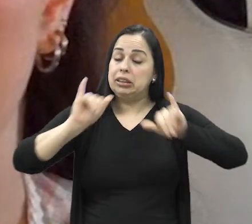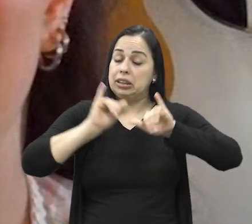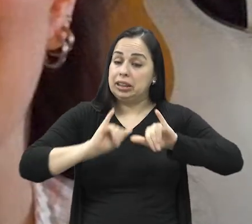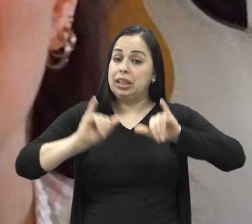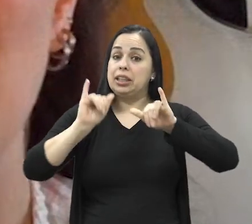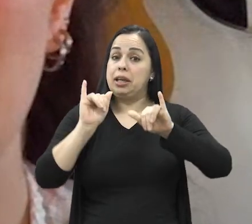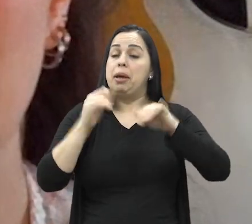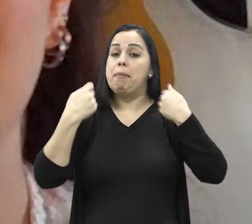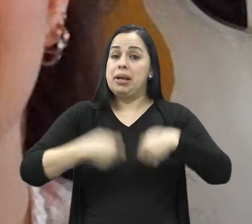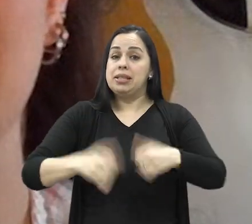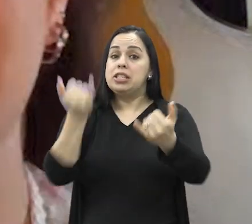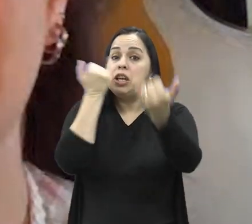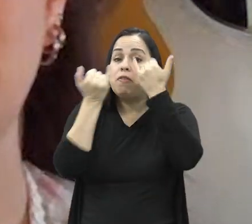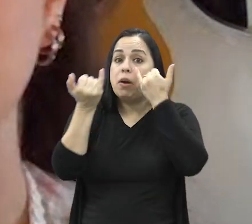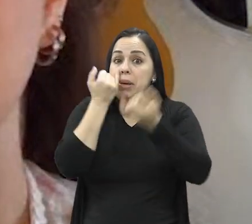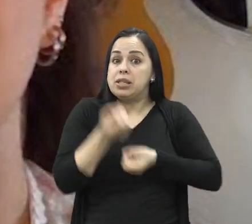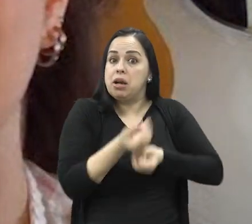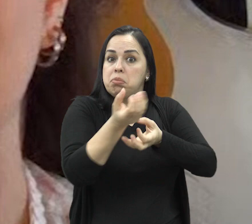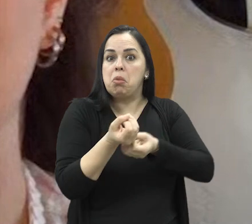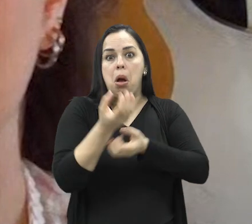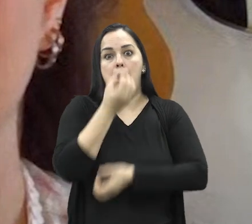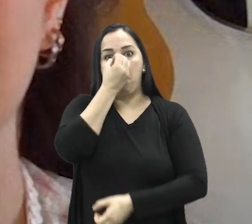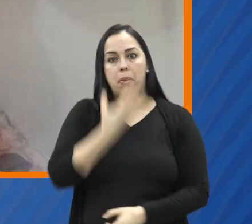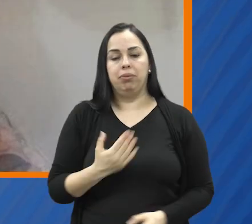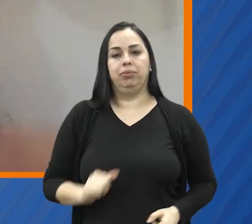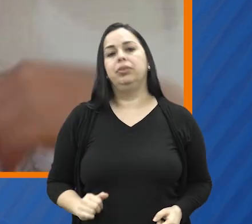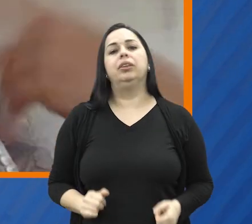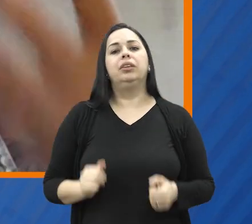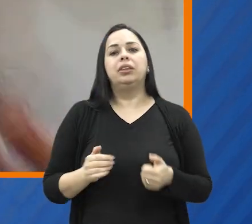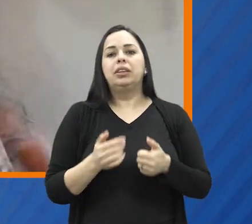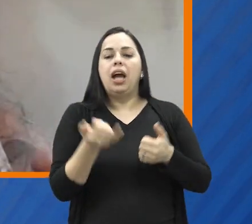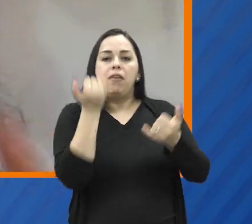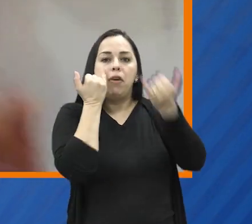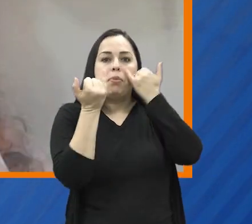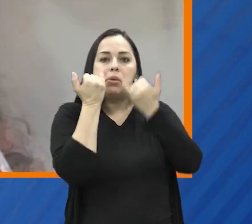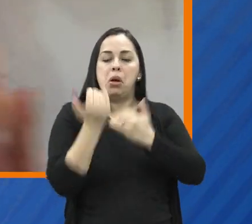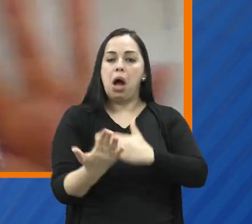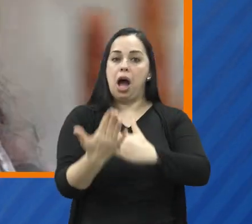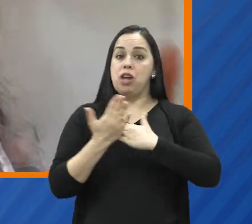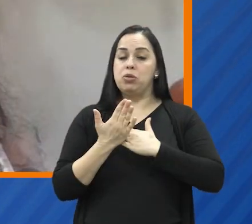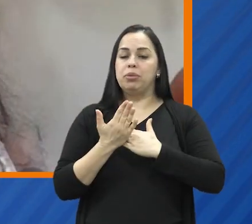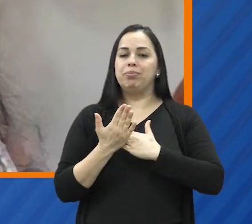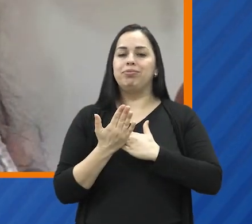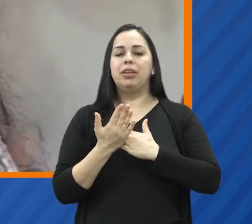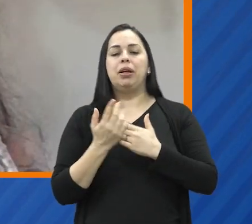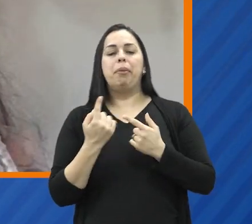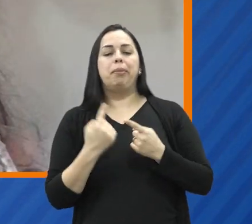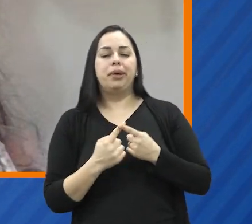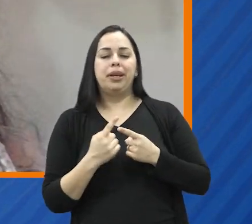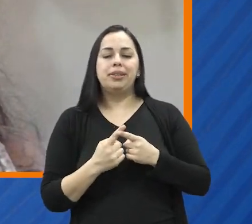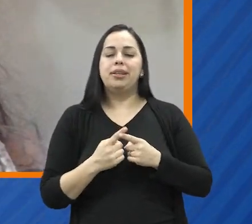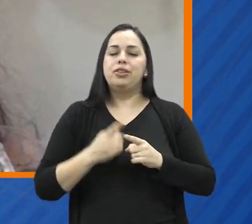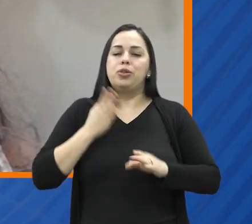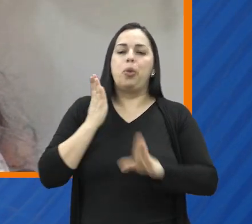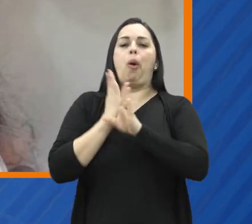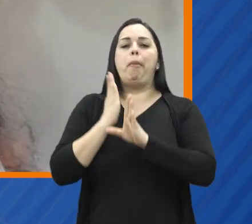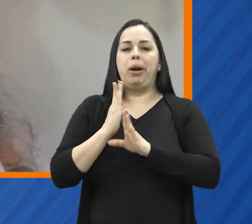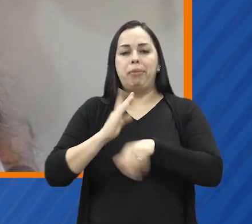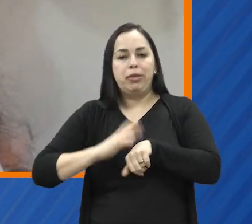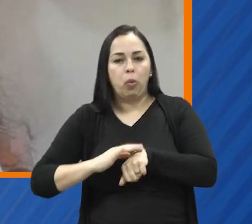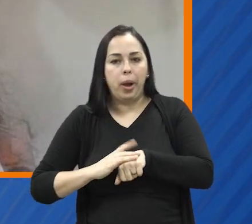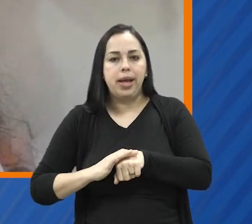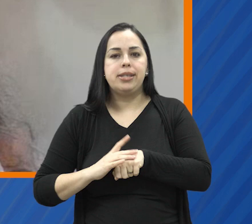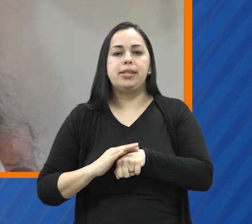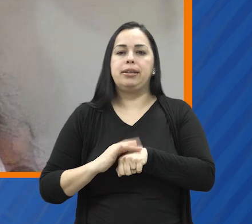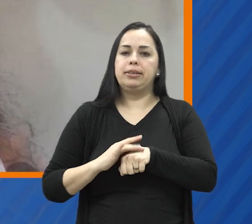afirma que a informação é o melhor remédio. A informação acaba entrando em todos esses âmbitos também, porque no momento que você convive com